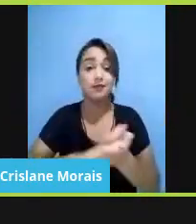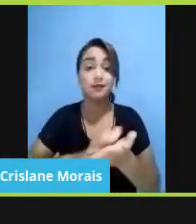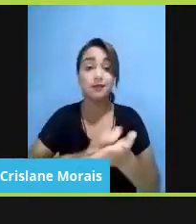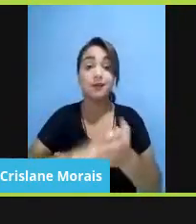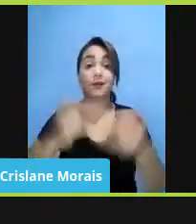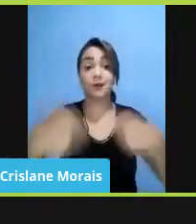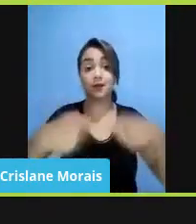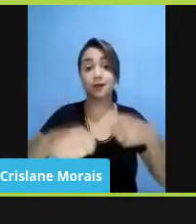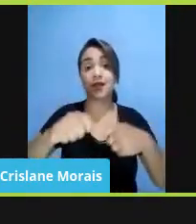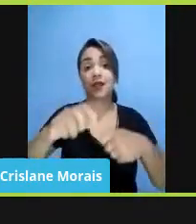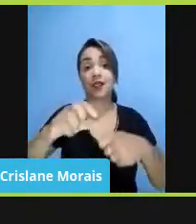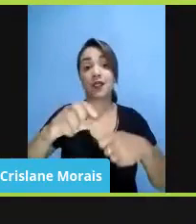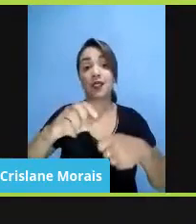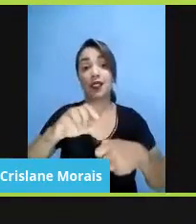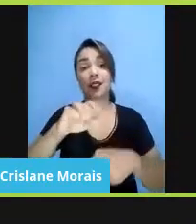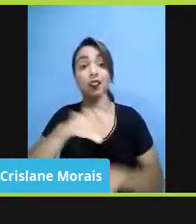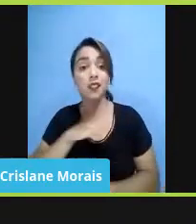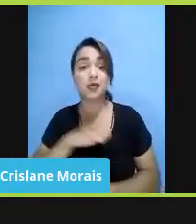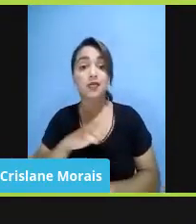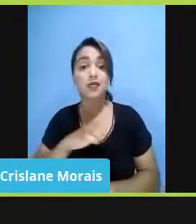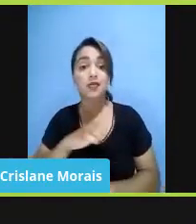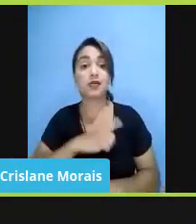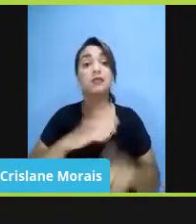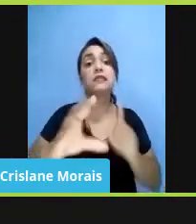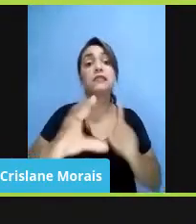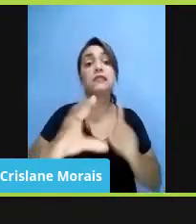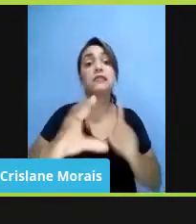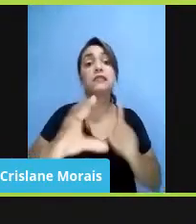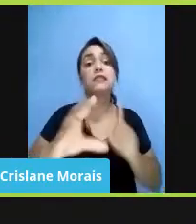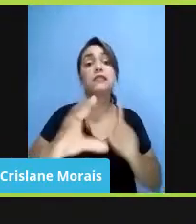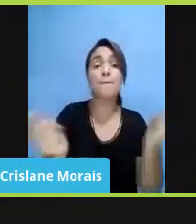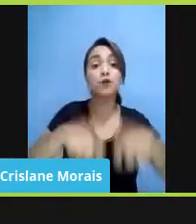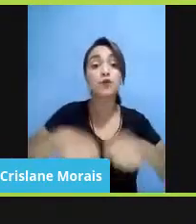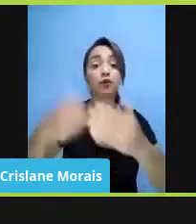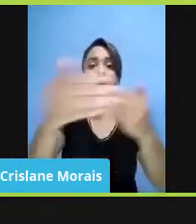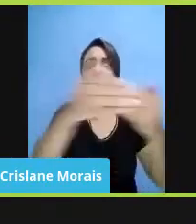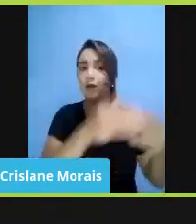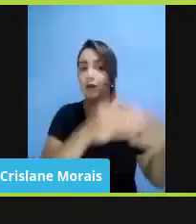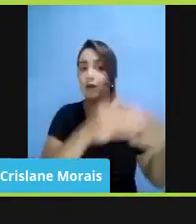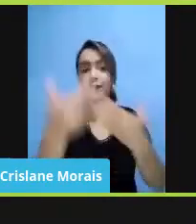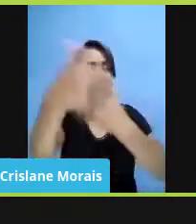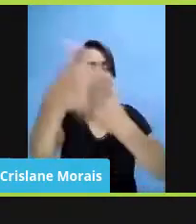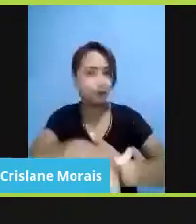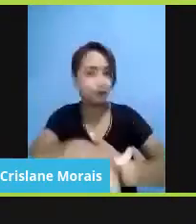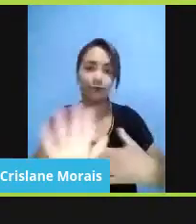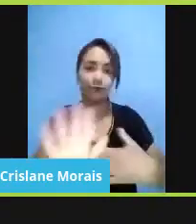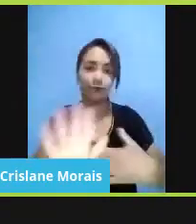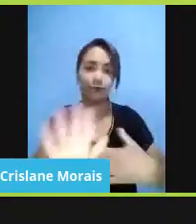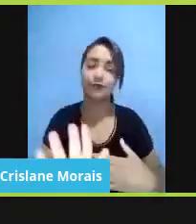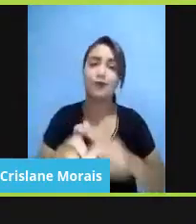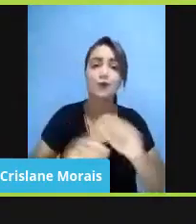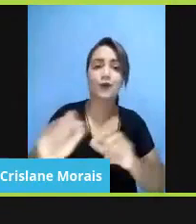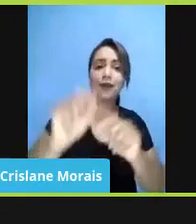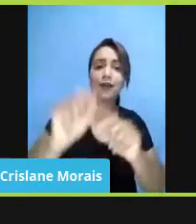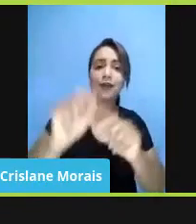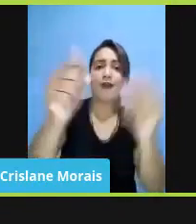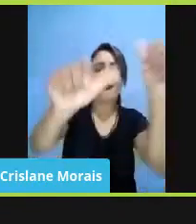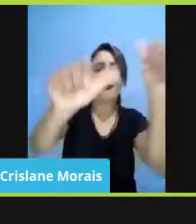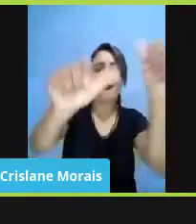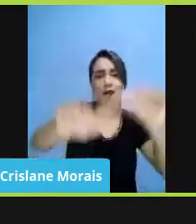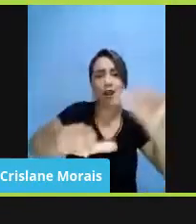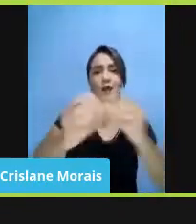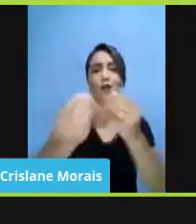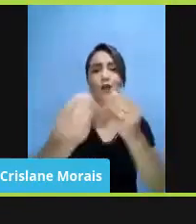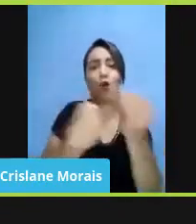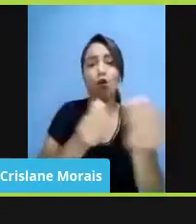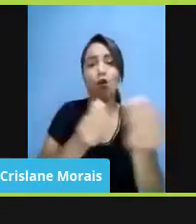desse calendário, não é possível qualquer avaliação. A avaliação, nesse sentido, ela é prejudicial no sentido, quanto